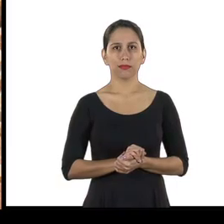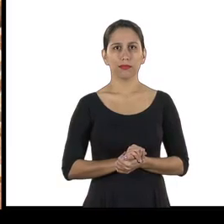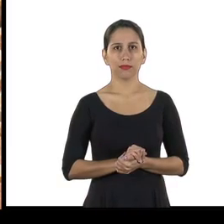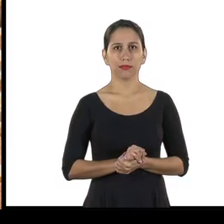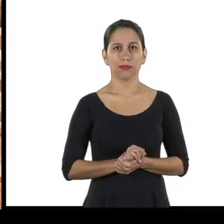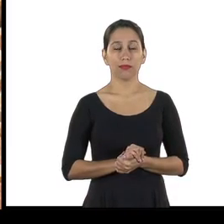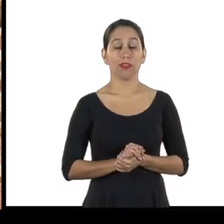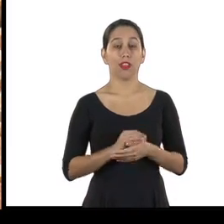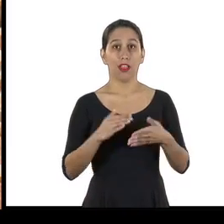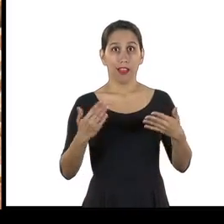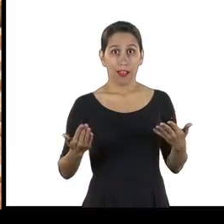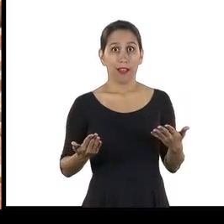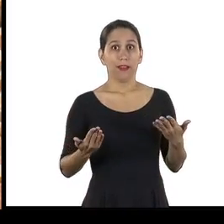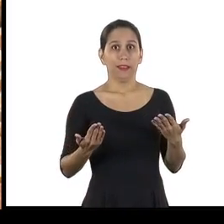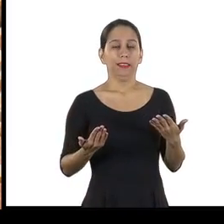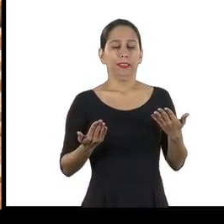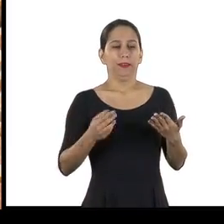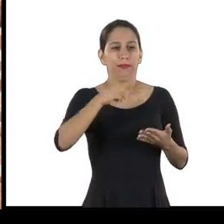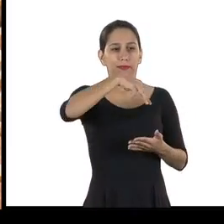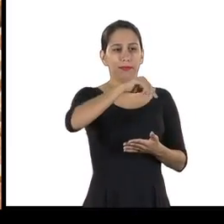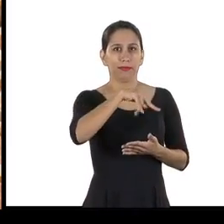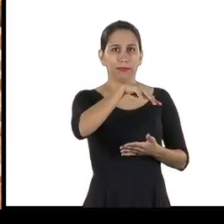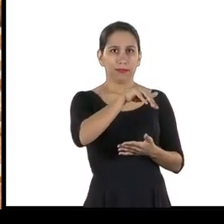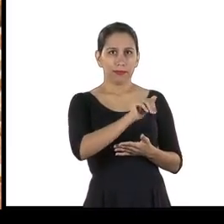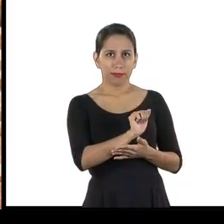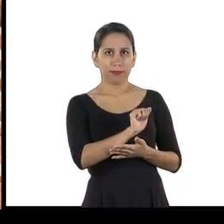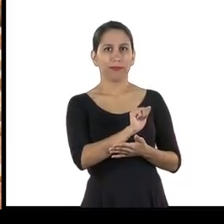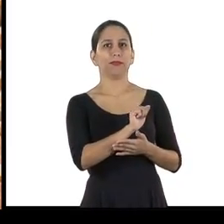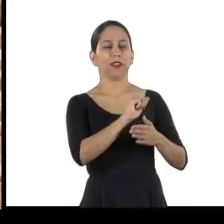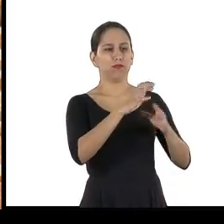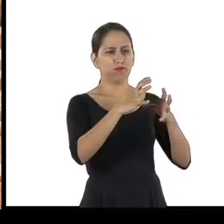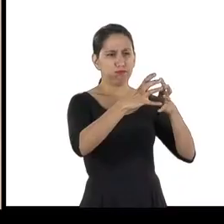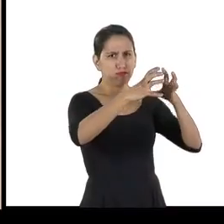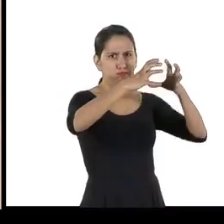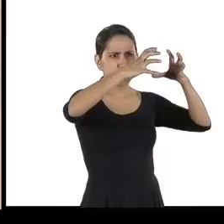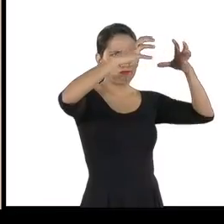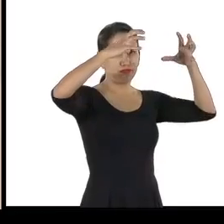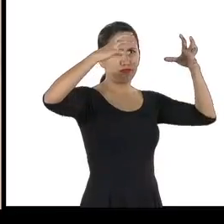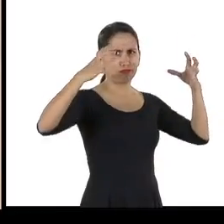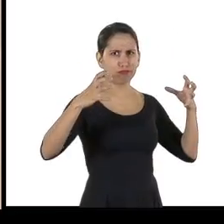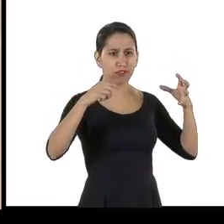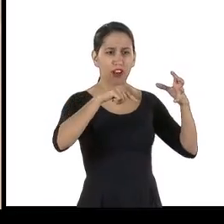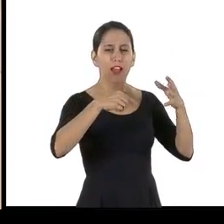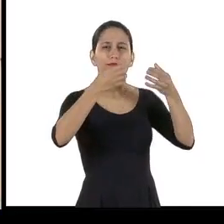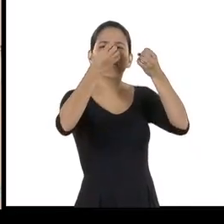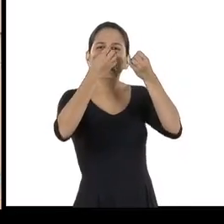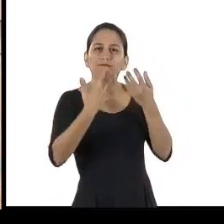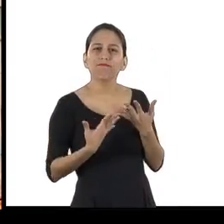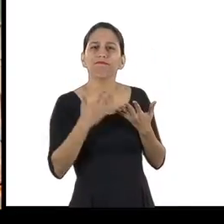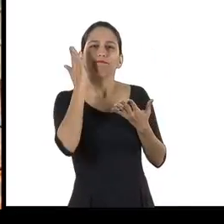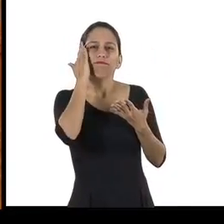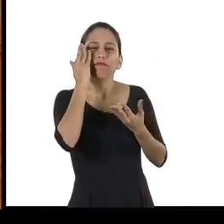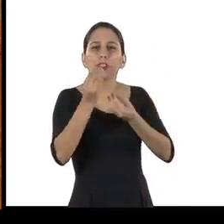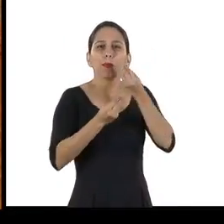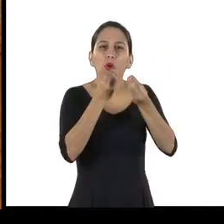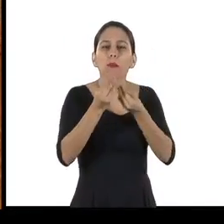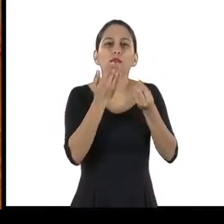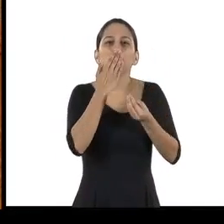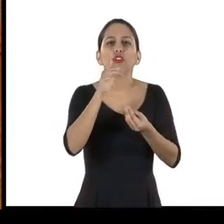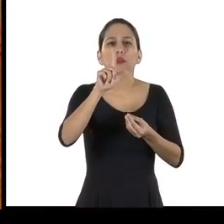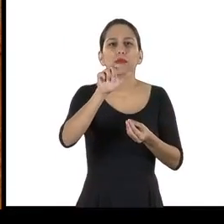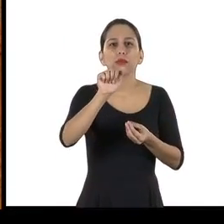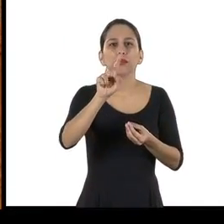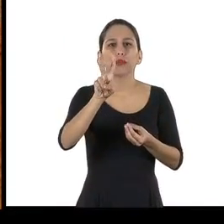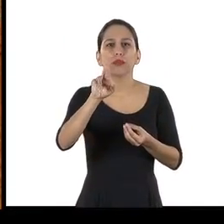rochas ornamentais, as análises topográficas e geológicas determinam o tipo de lavra, a extensão e a dimensão da cava. Com esses